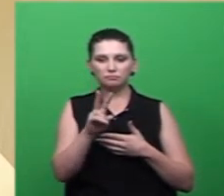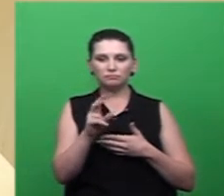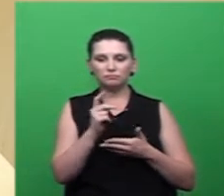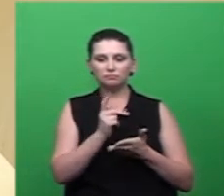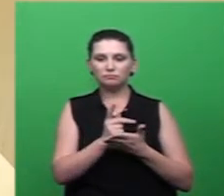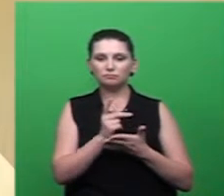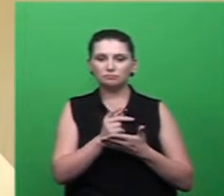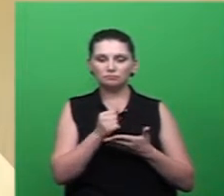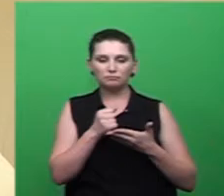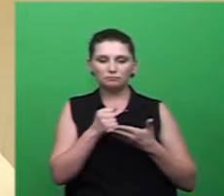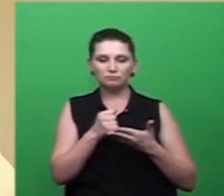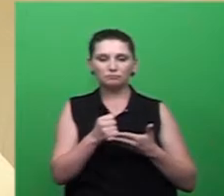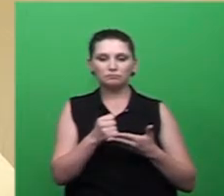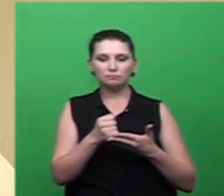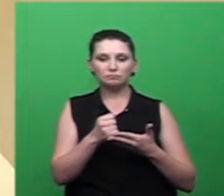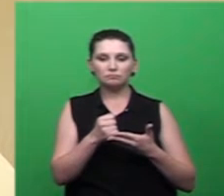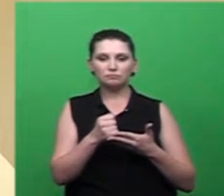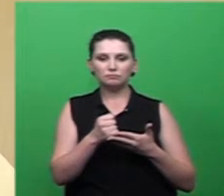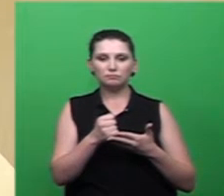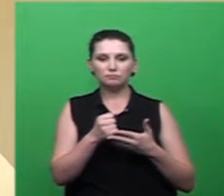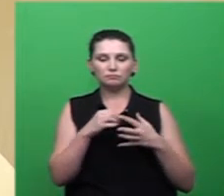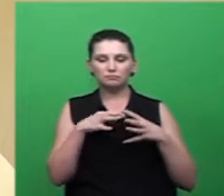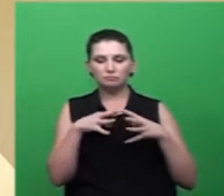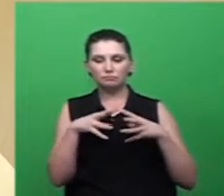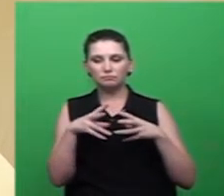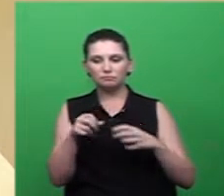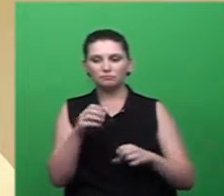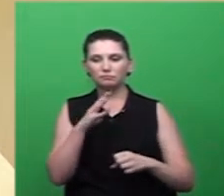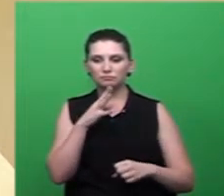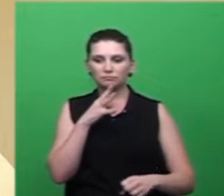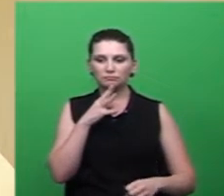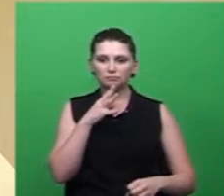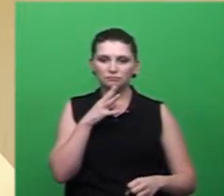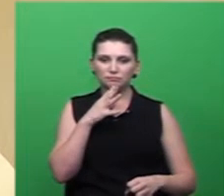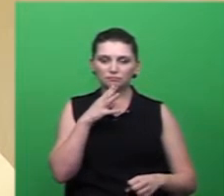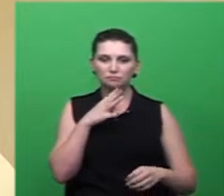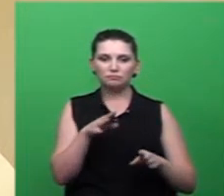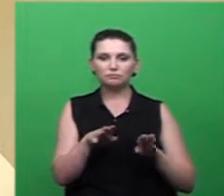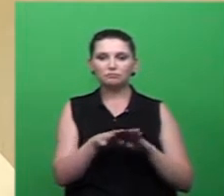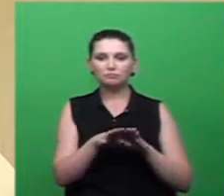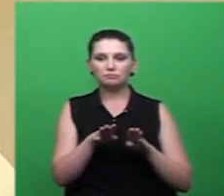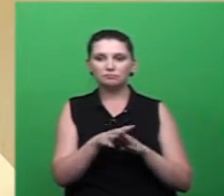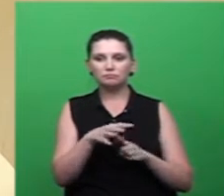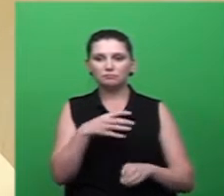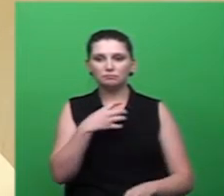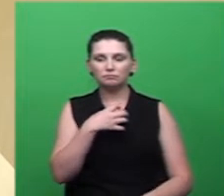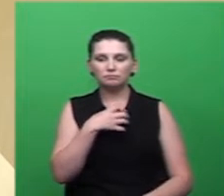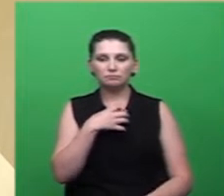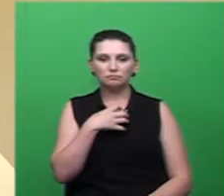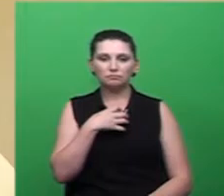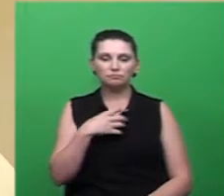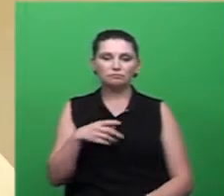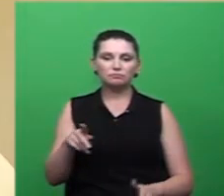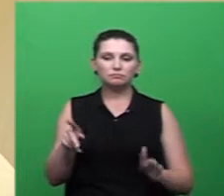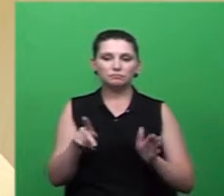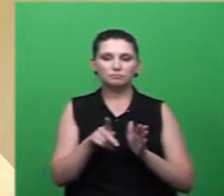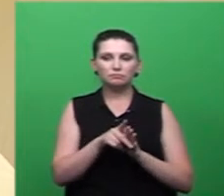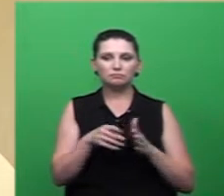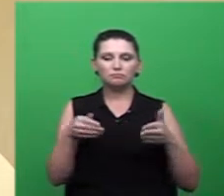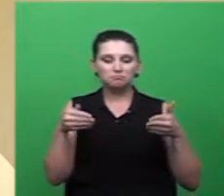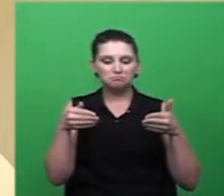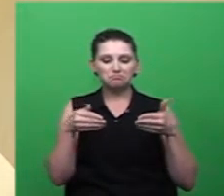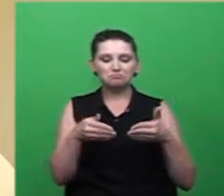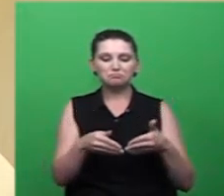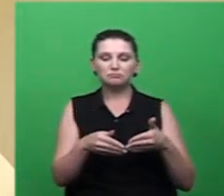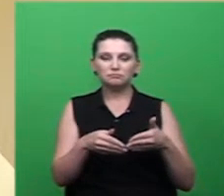em nível de gestão de saúde e conhecimento técnico da causa de que maneira que a gente vai chegar nesses objetivos desde